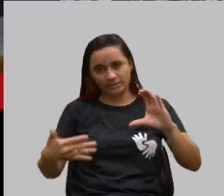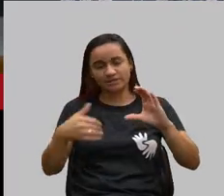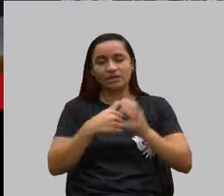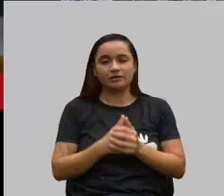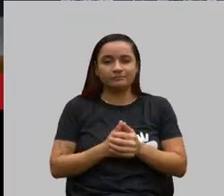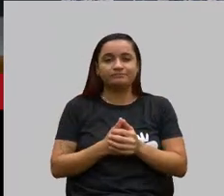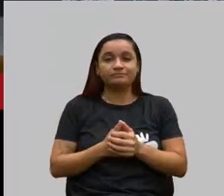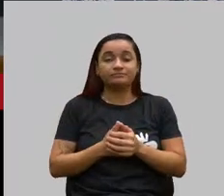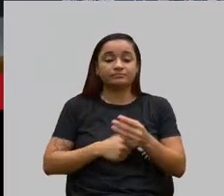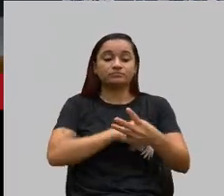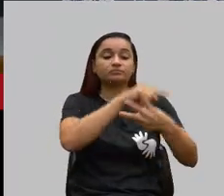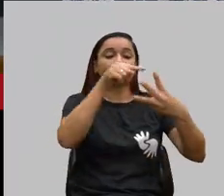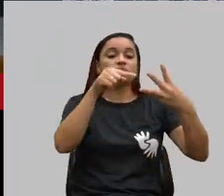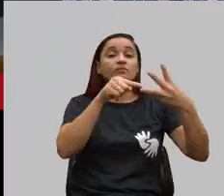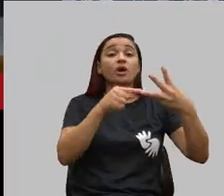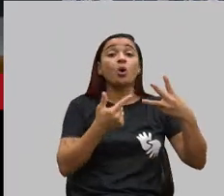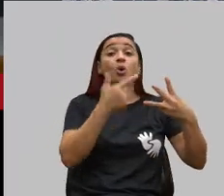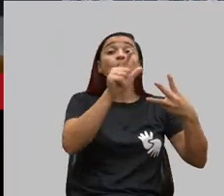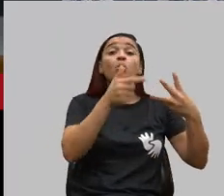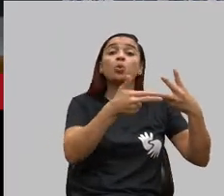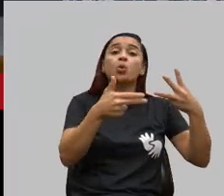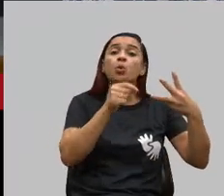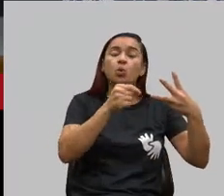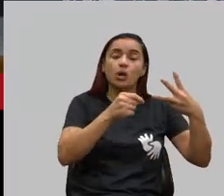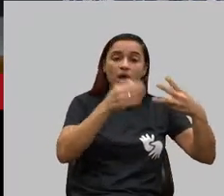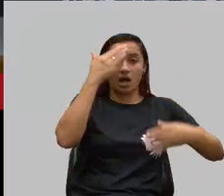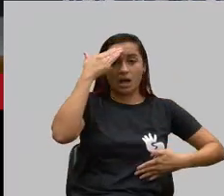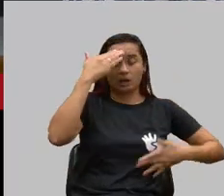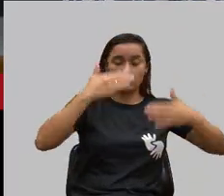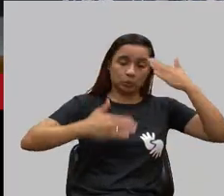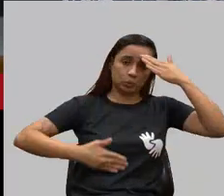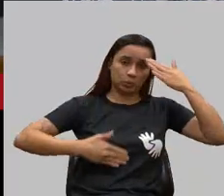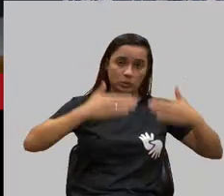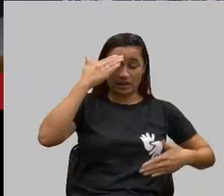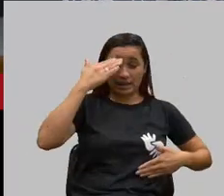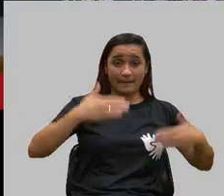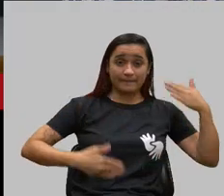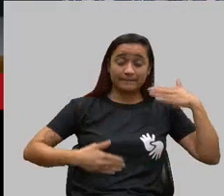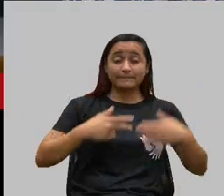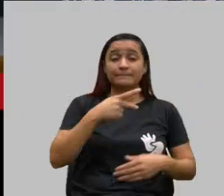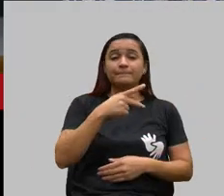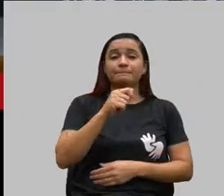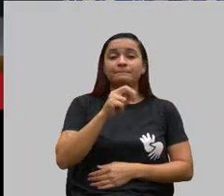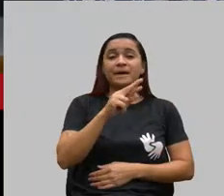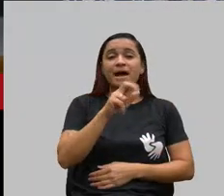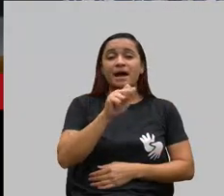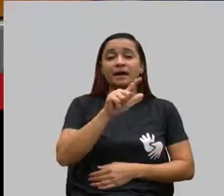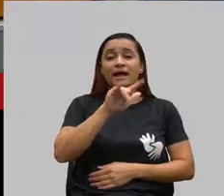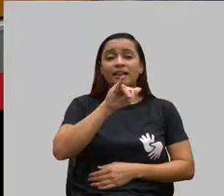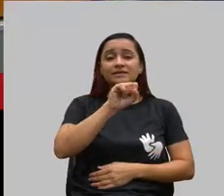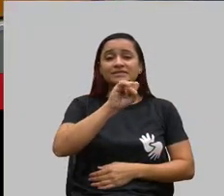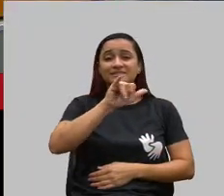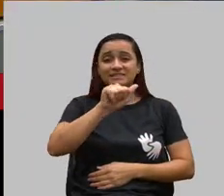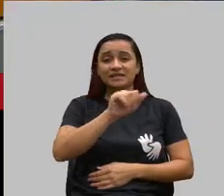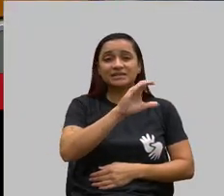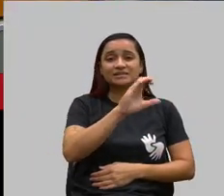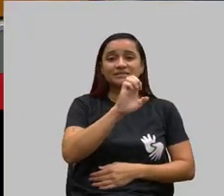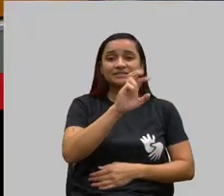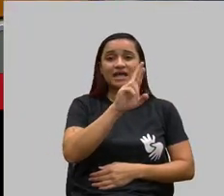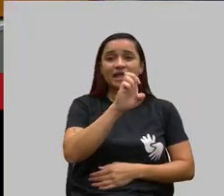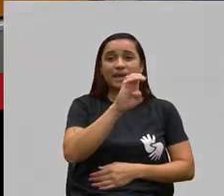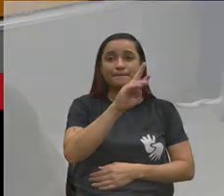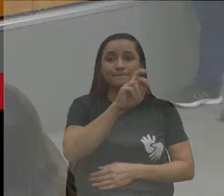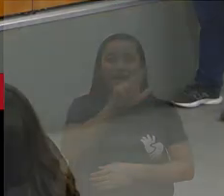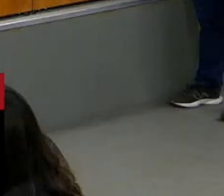coisa é a questão da paralisia cerebral, que a doutora colocou aqui. Então, são três temas de questões